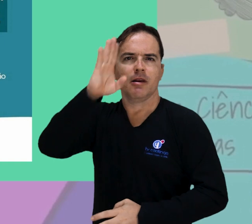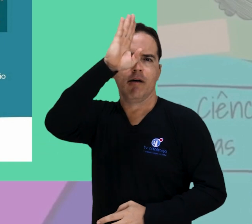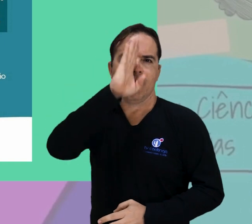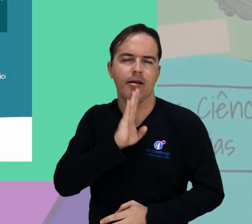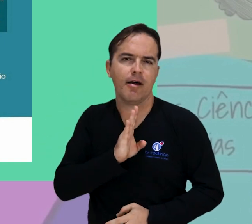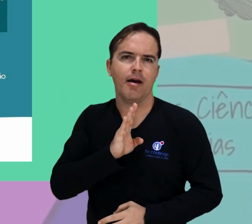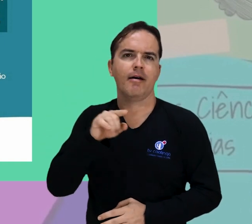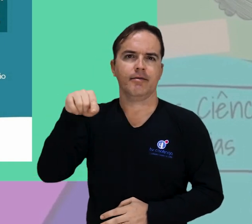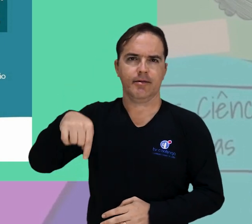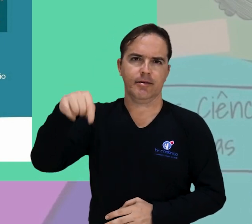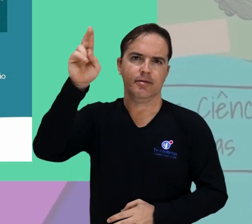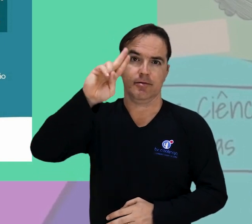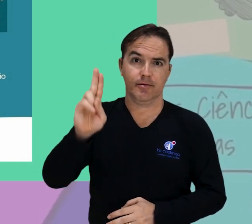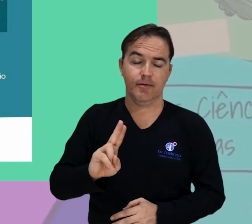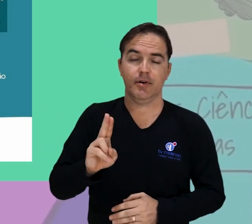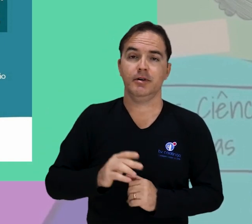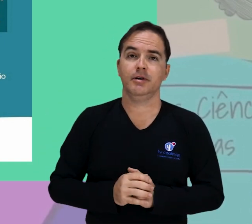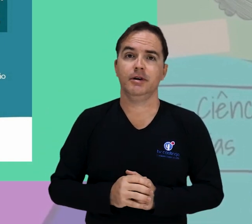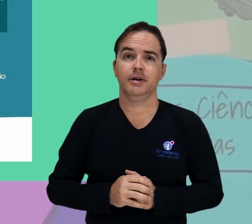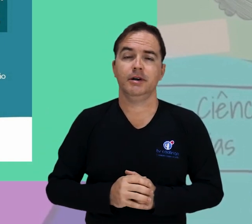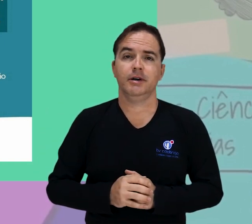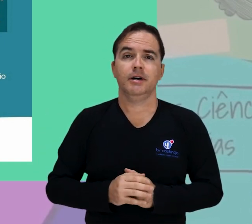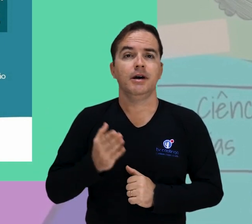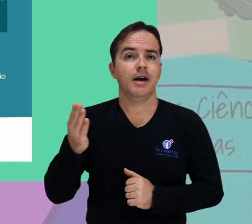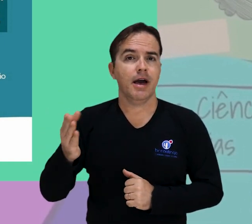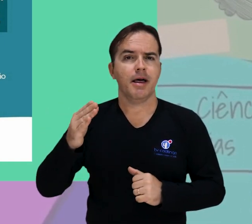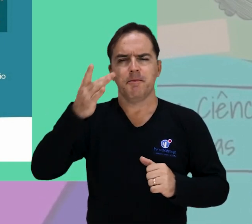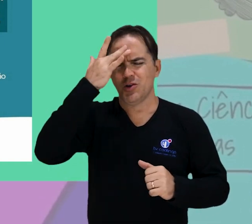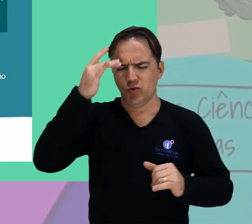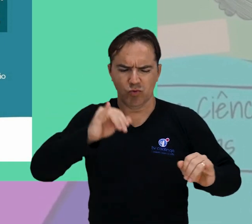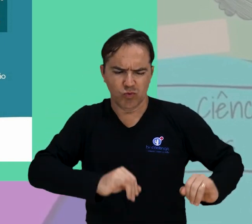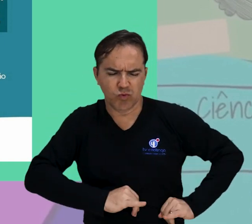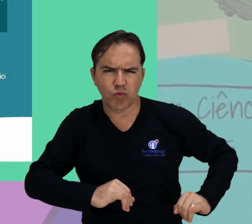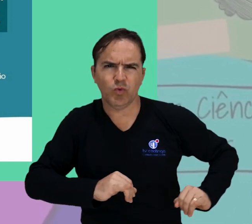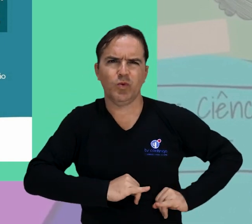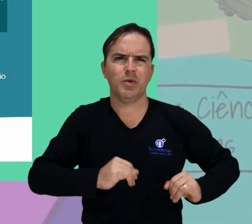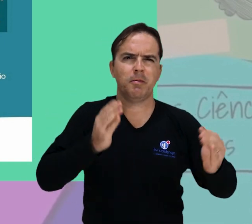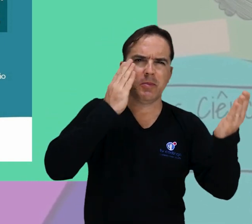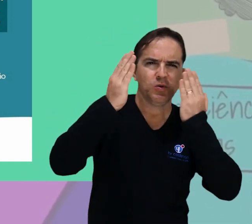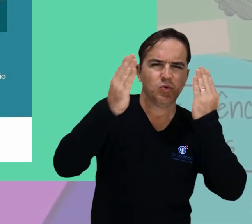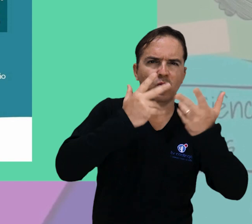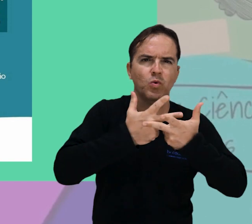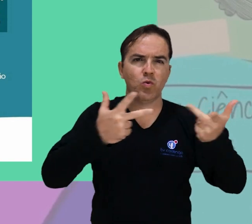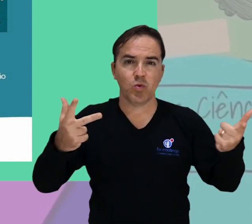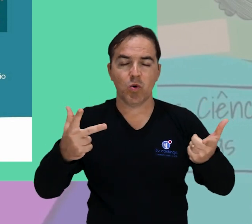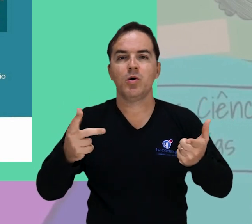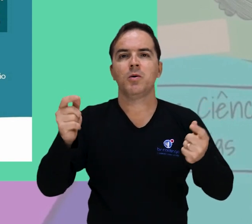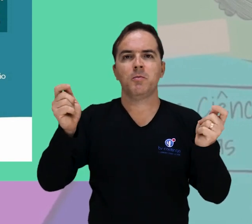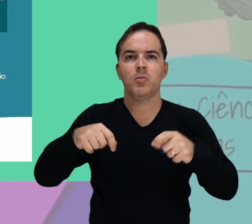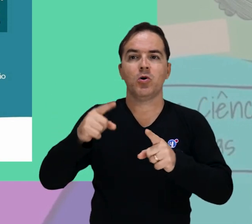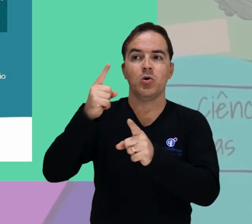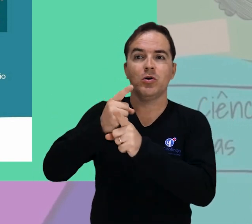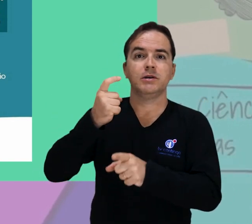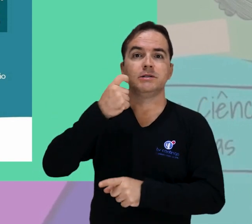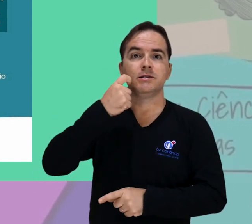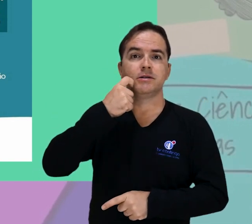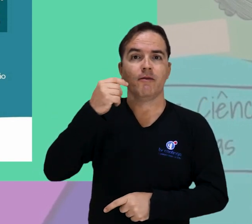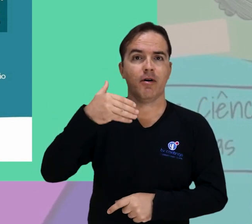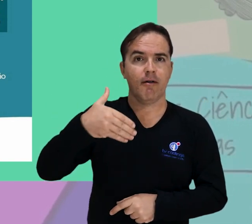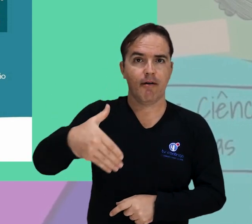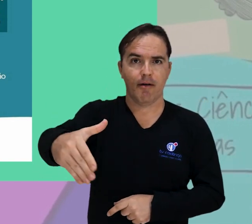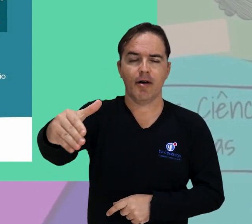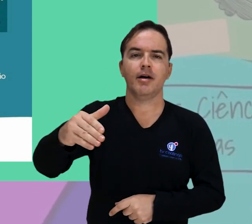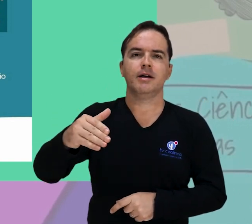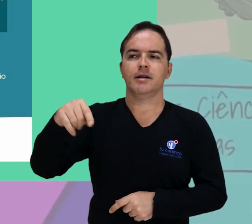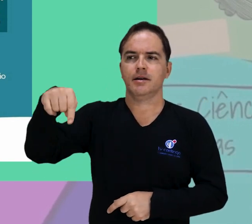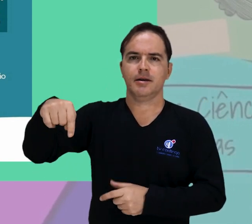para situações de emergência e de sofrimento psíquico. O plantão vai acontecer na próxima sexta-feira no campus da